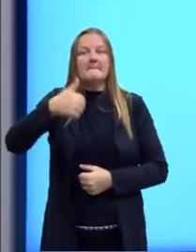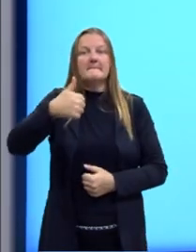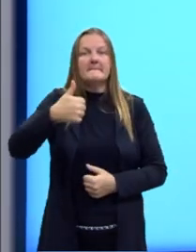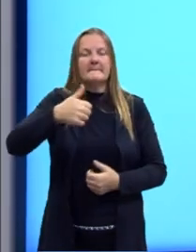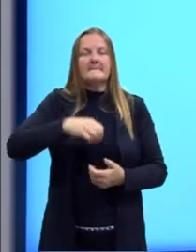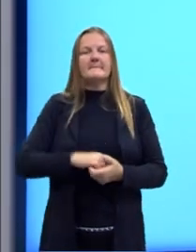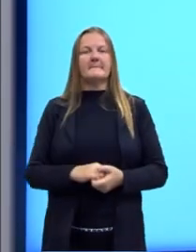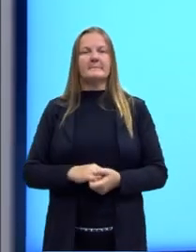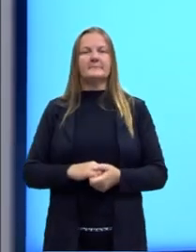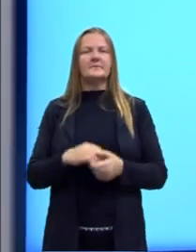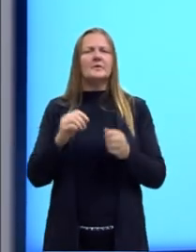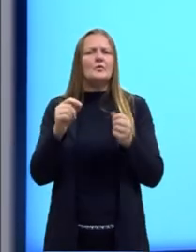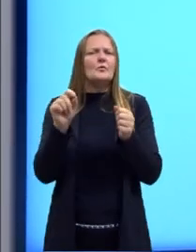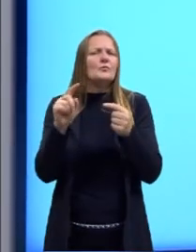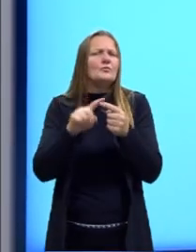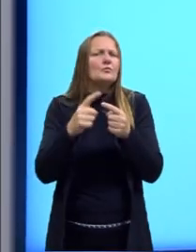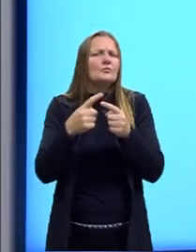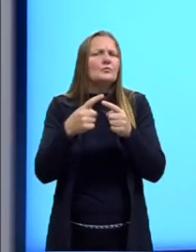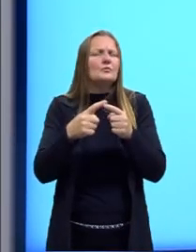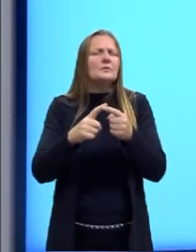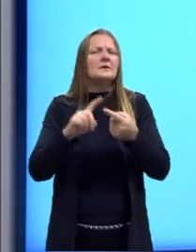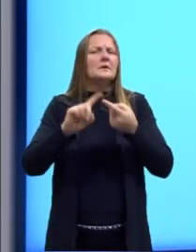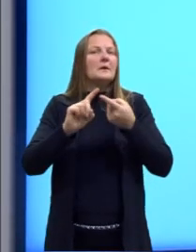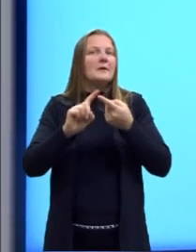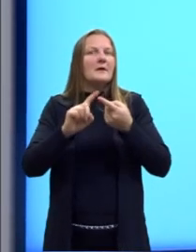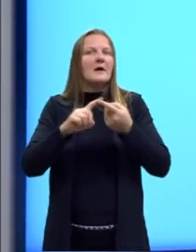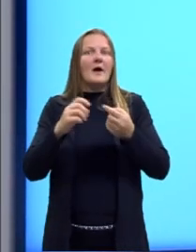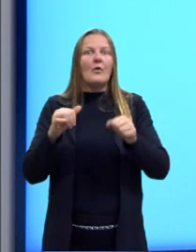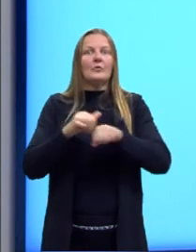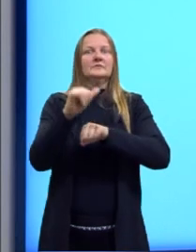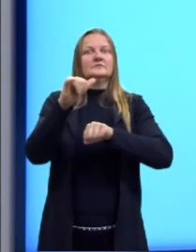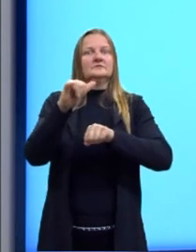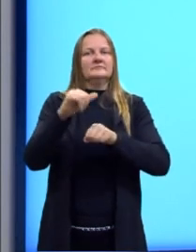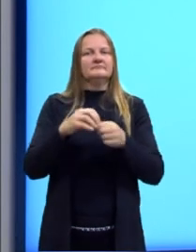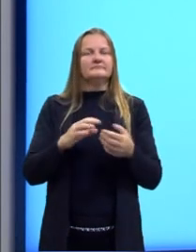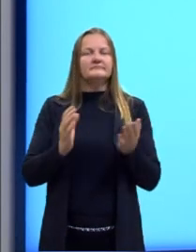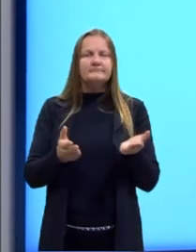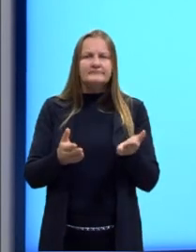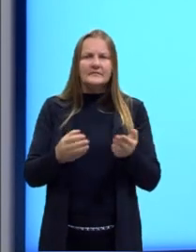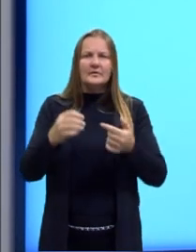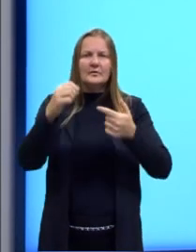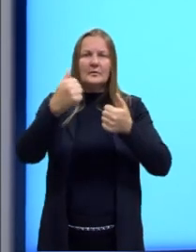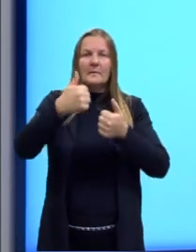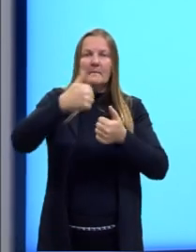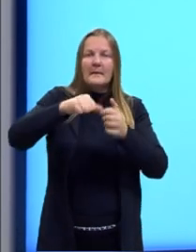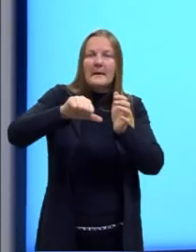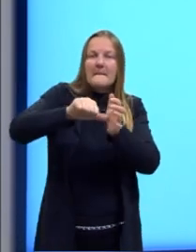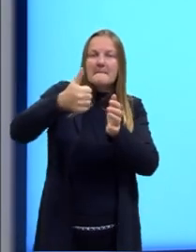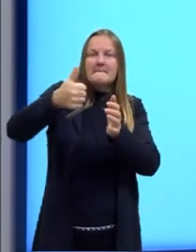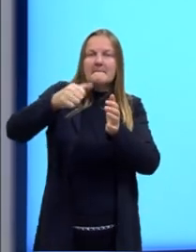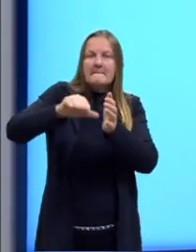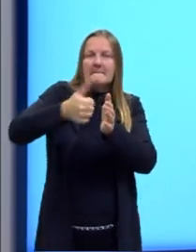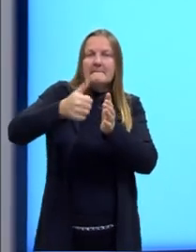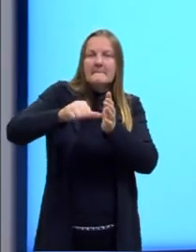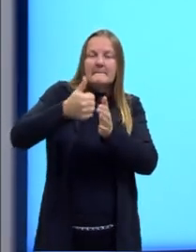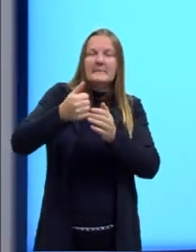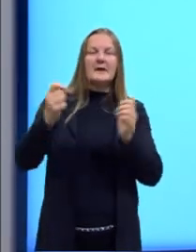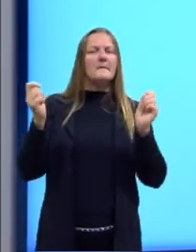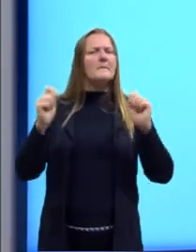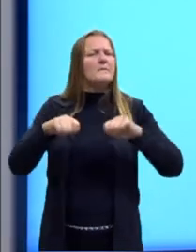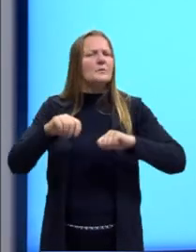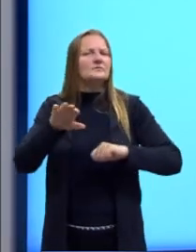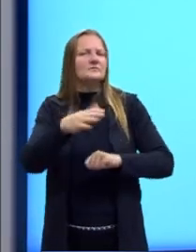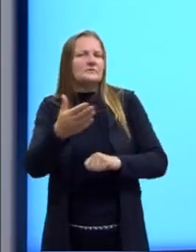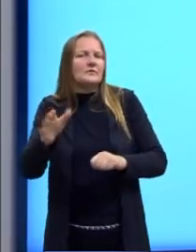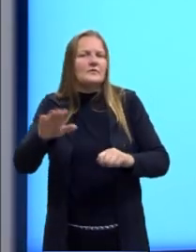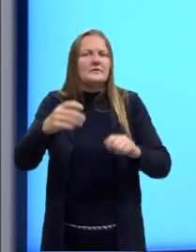ou uma probabilidade muito grande de alguma coisa acontecer? Na first eu já tenho possibilidades.